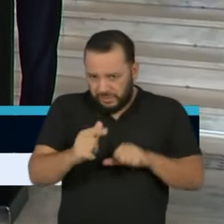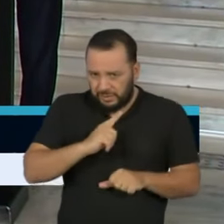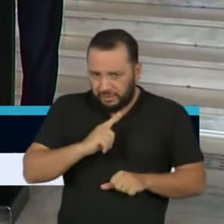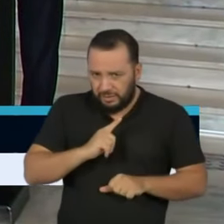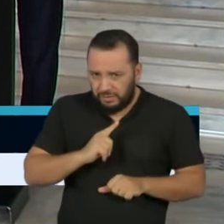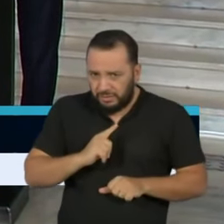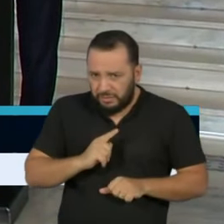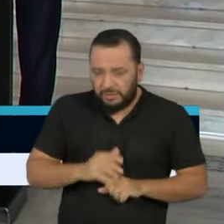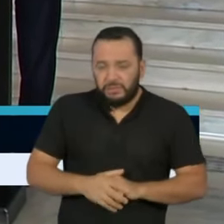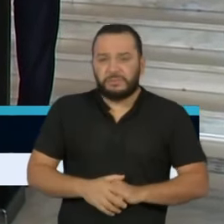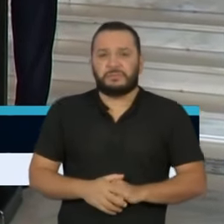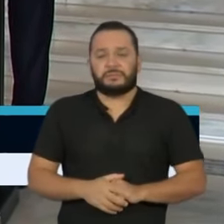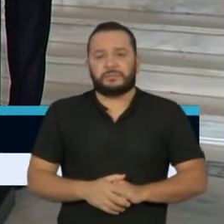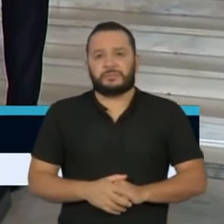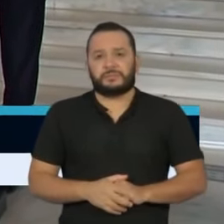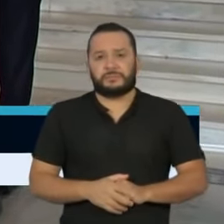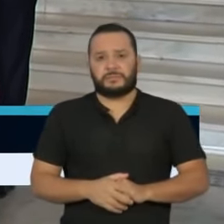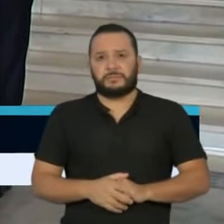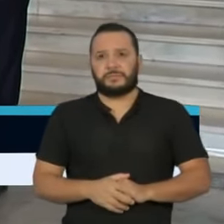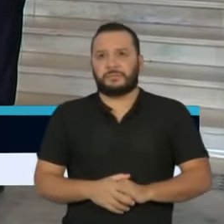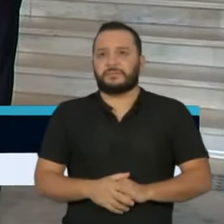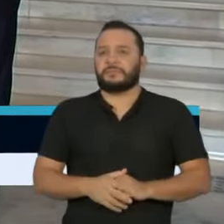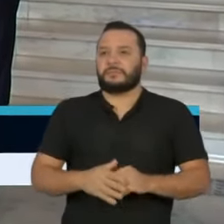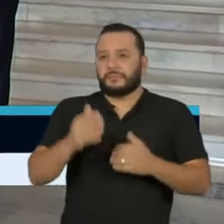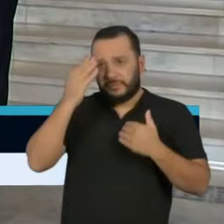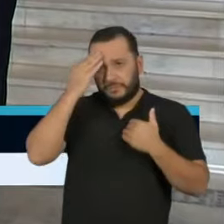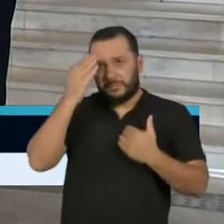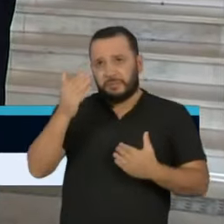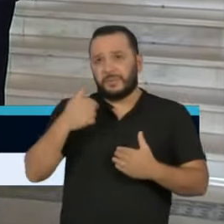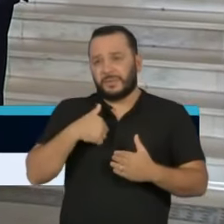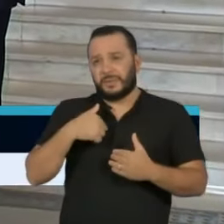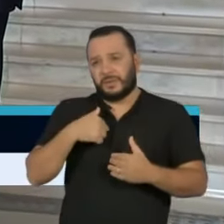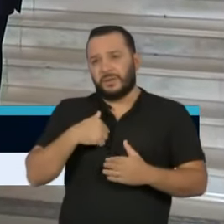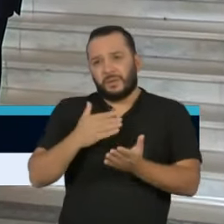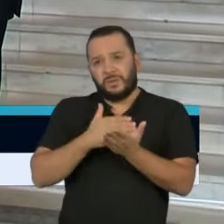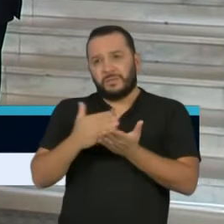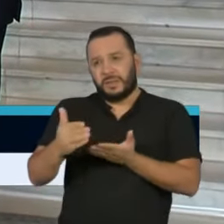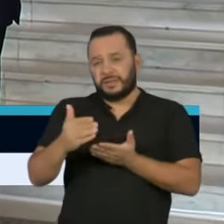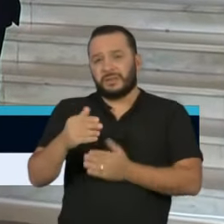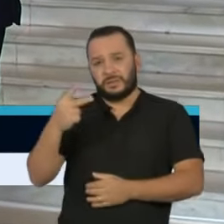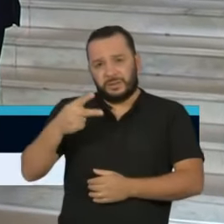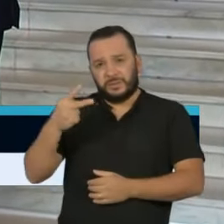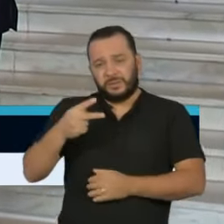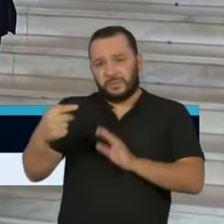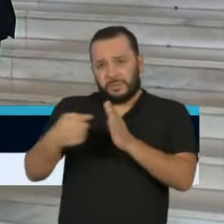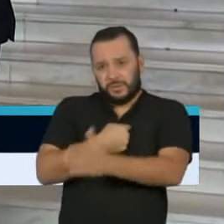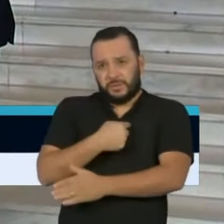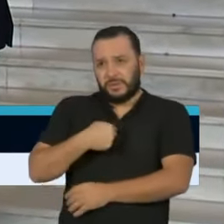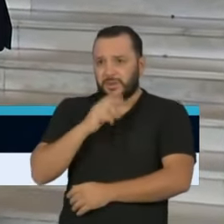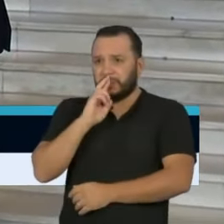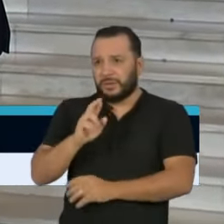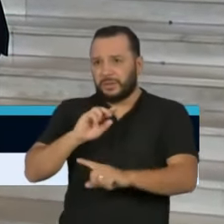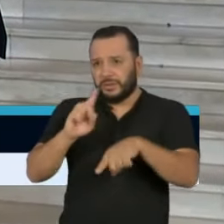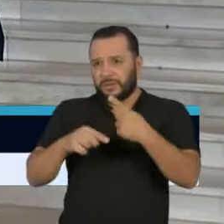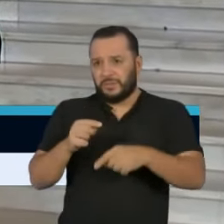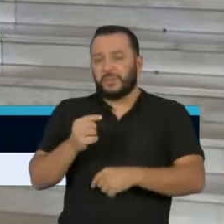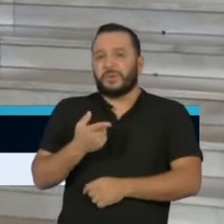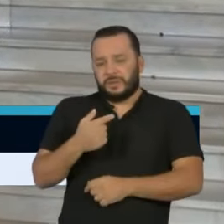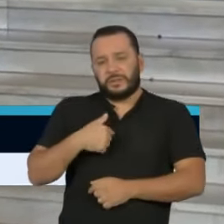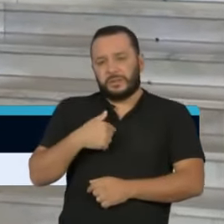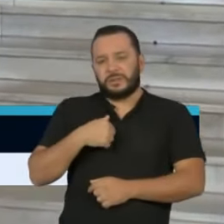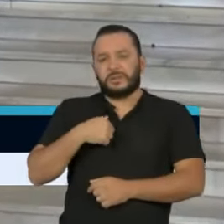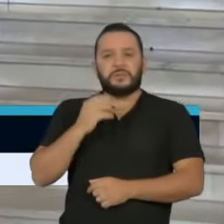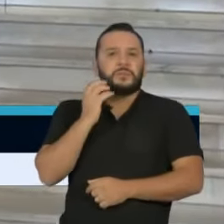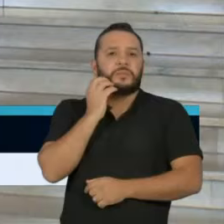para a quarentena. Silvia, obrigado. Eu tomo a liberdade de começar pela segunda pergunta e depois passo a primeira ao